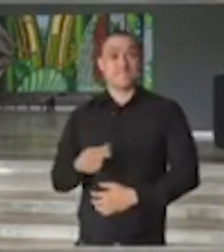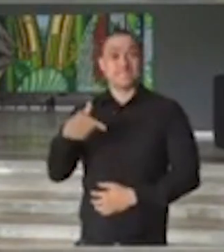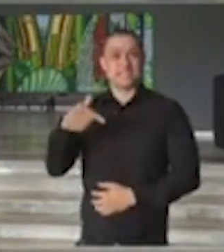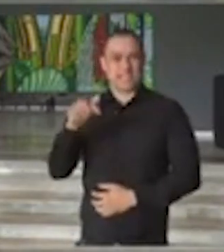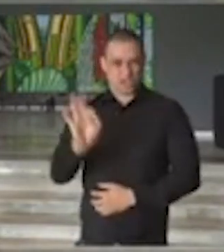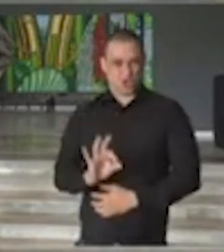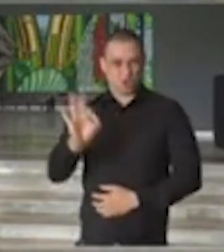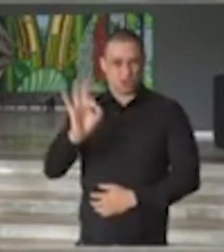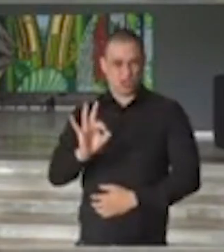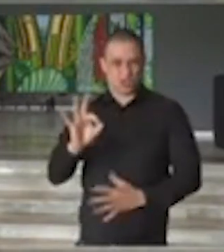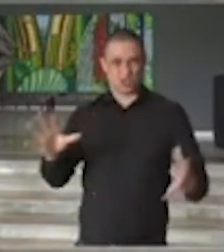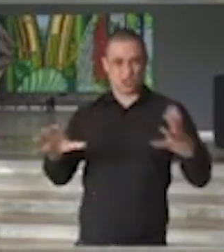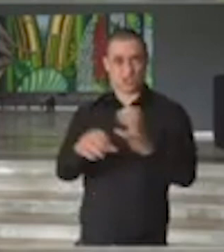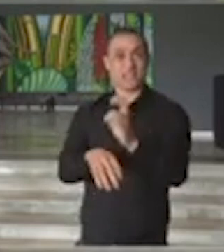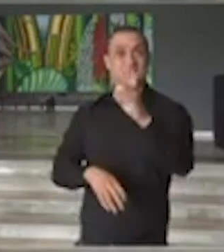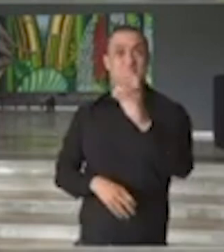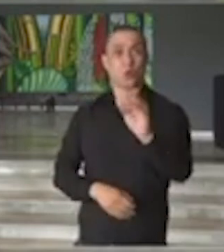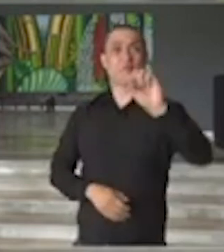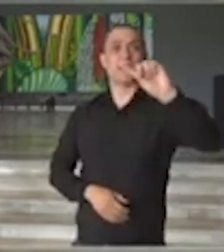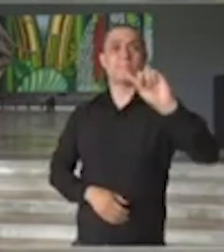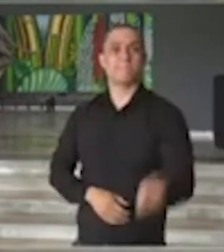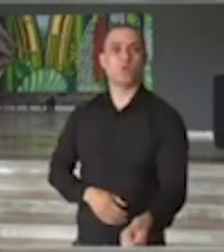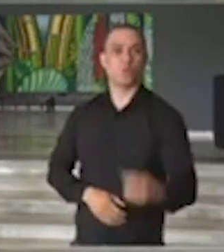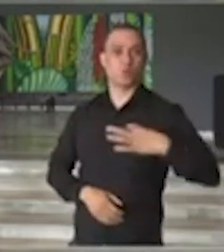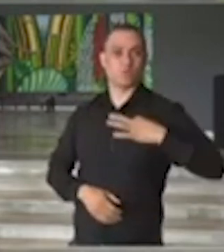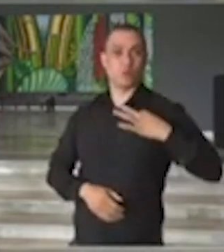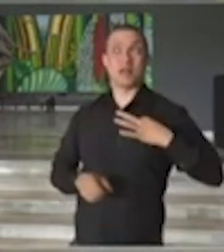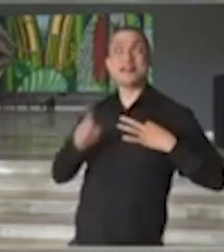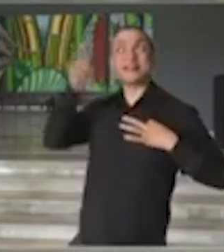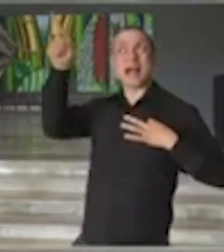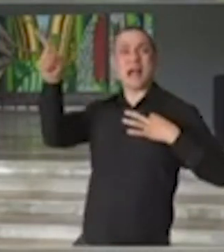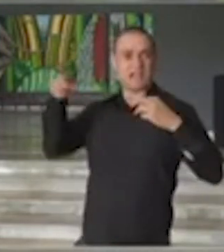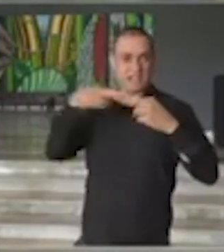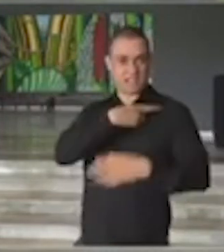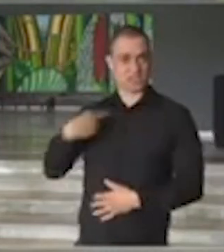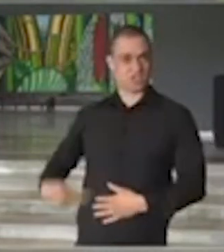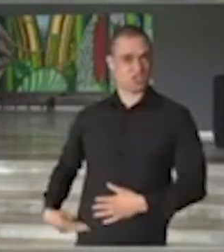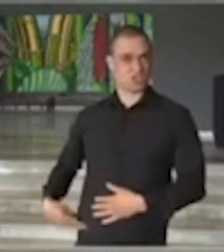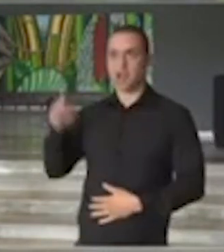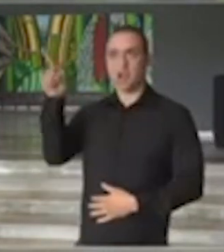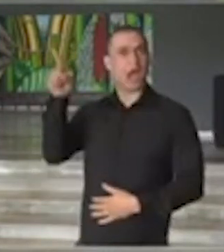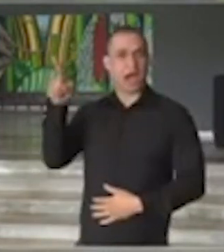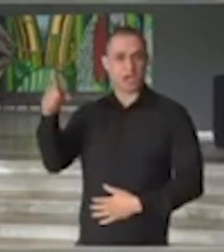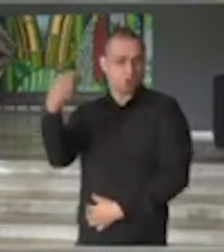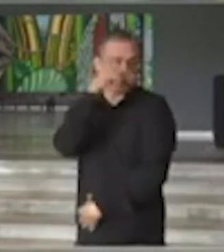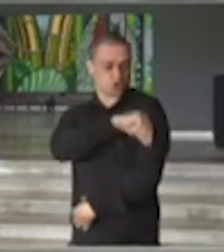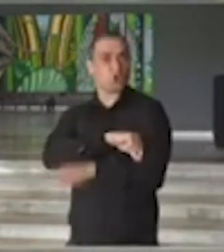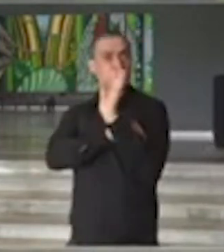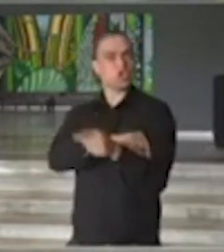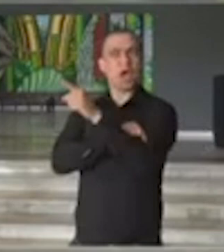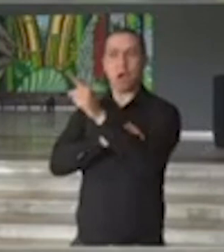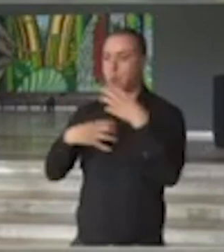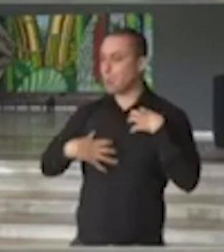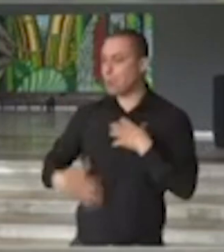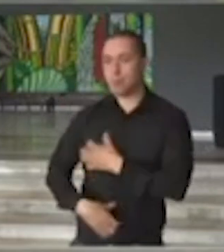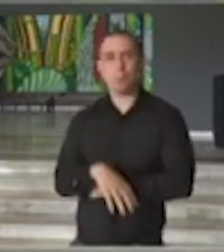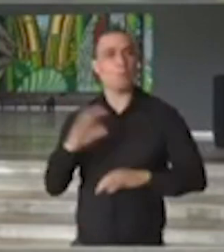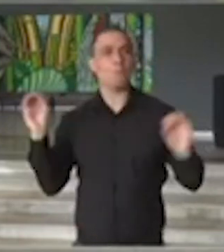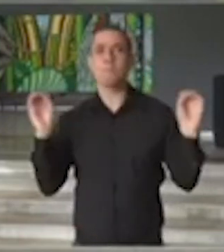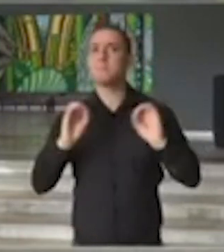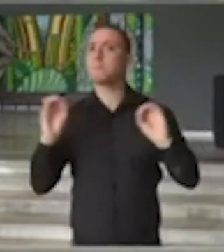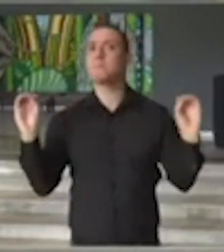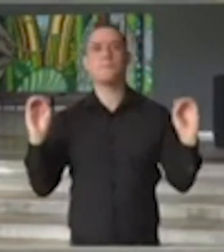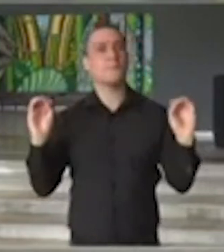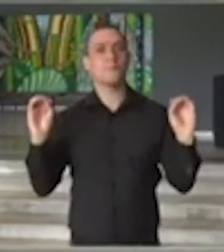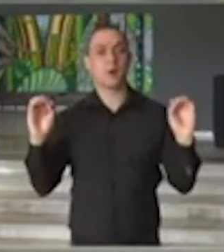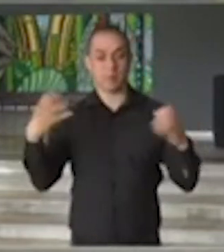de mais de 50 mil voluntários testados na China não apresentaram nenhum sintoma adverso em